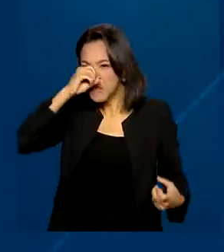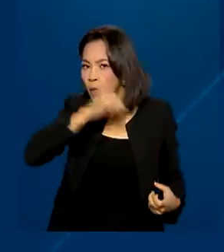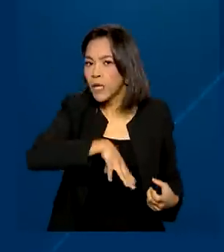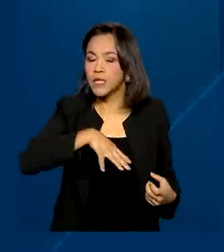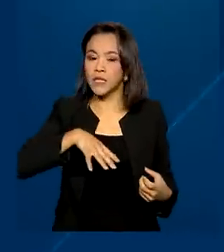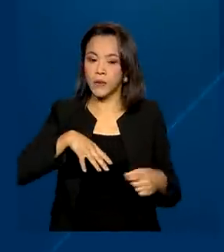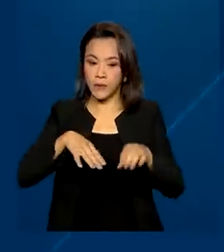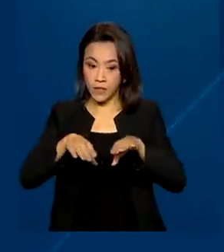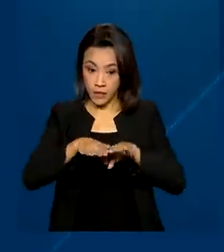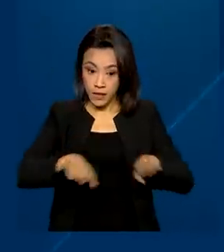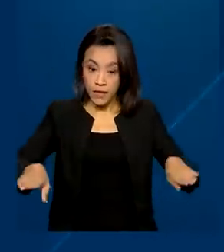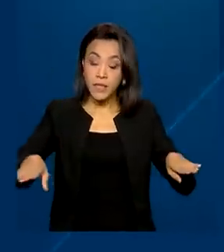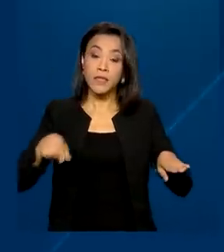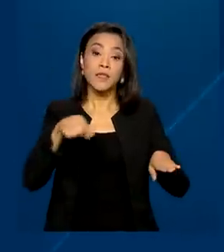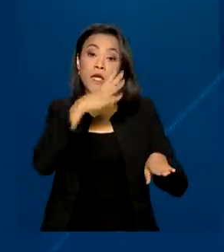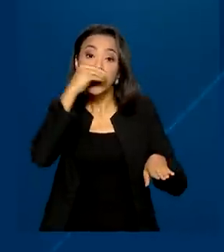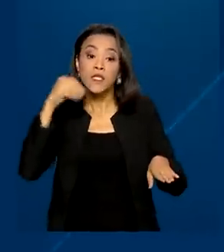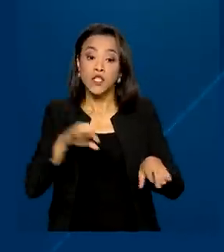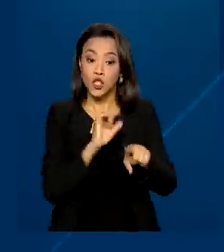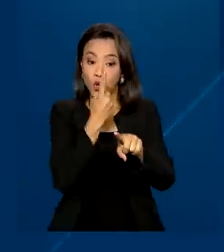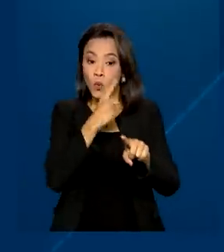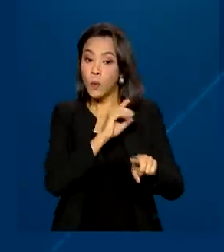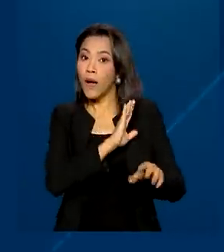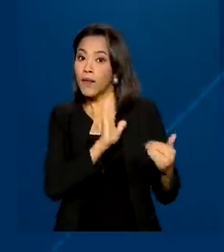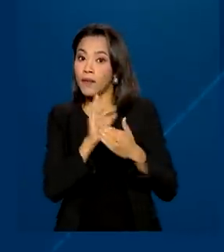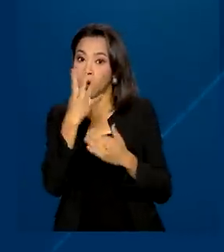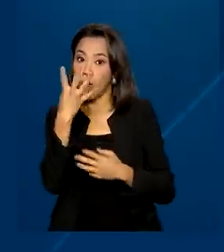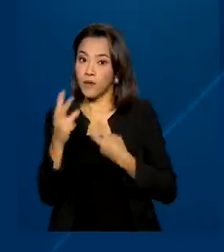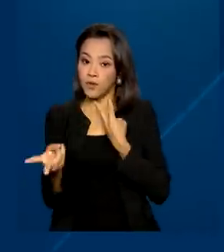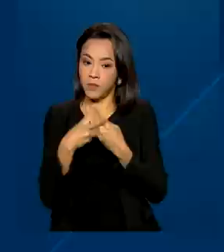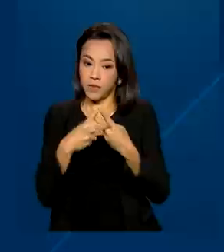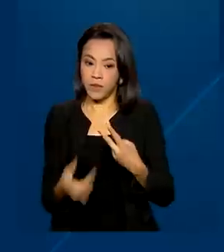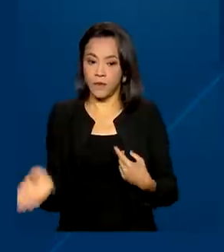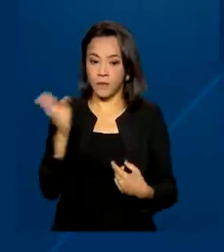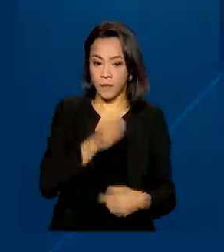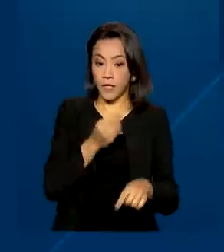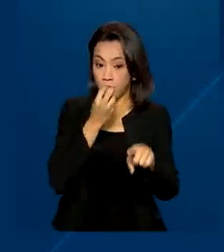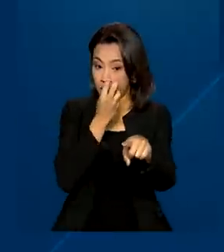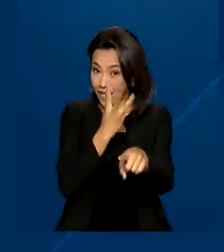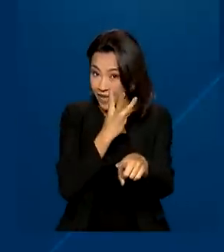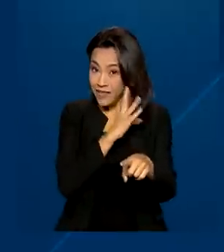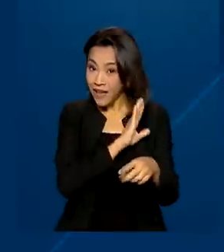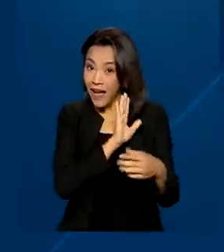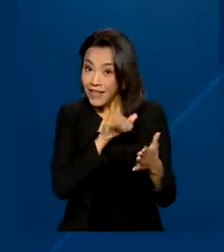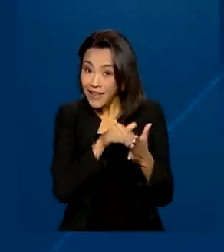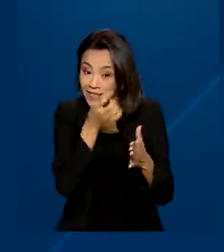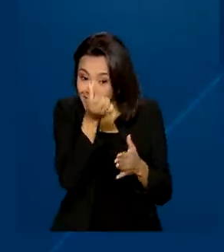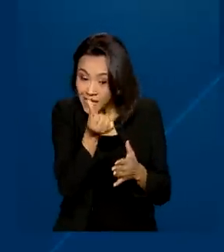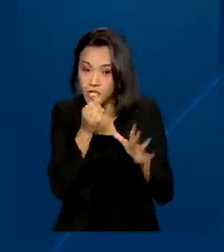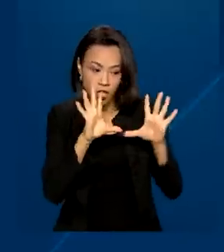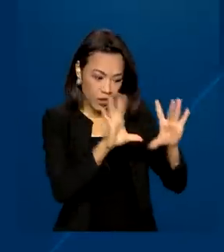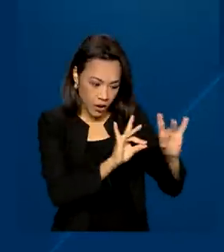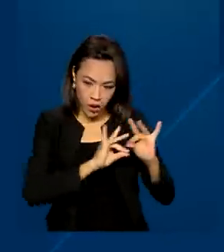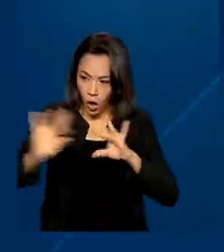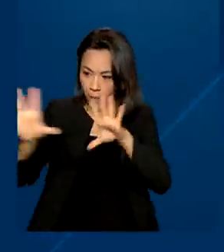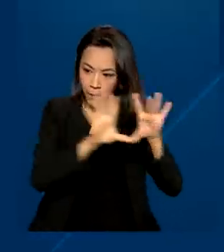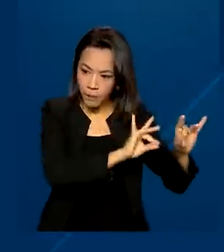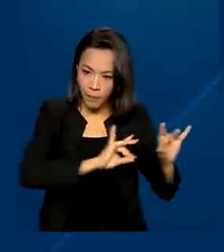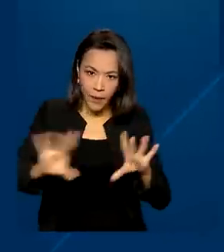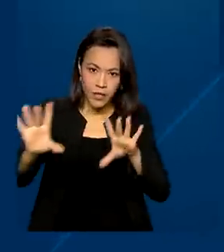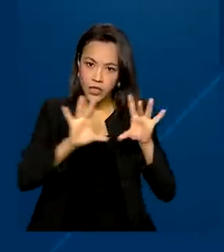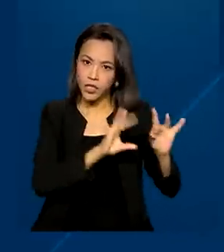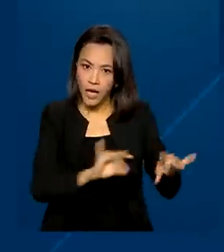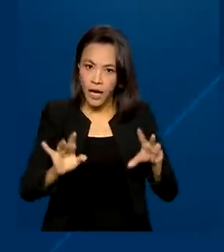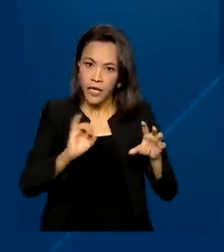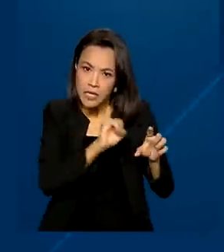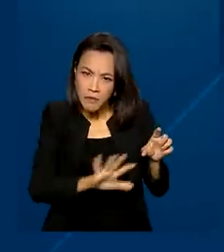é de um a quatro anos de prisão, de três a seis anos para quem compartilhar e de quatro a oito anos